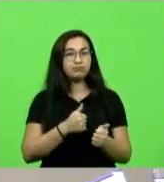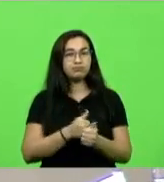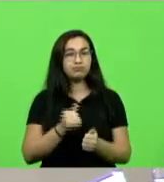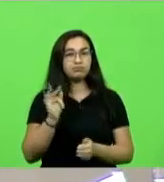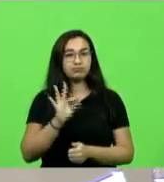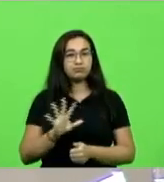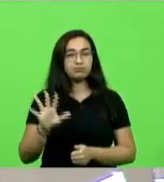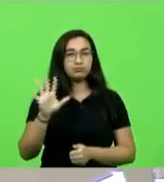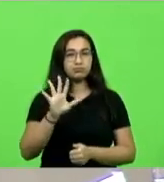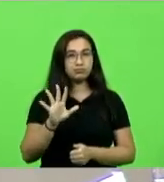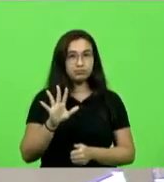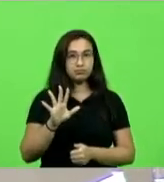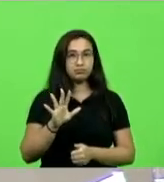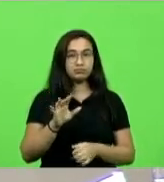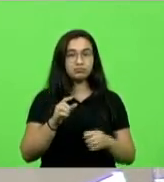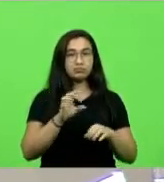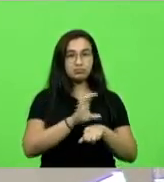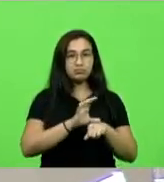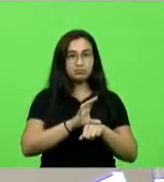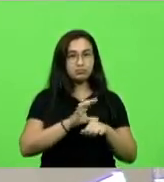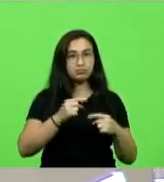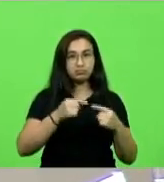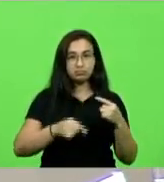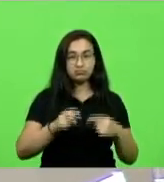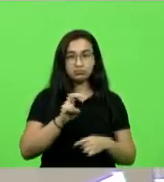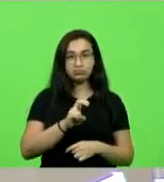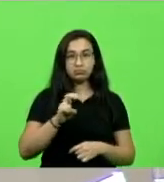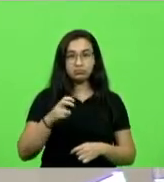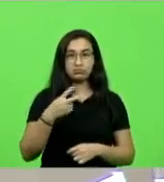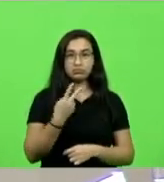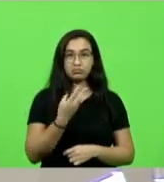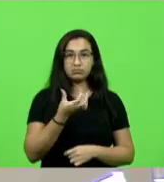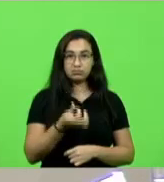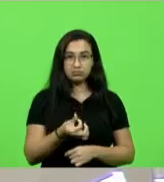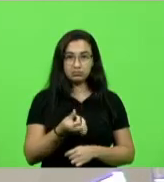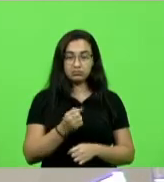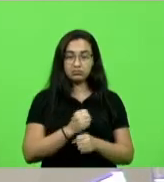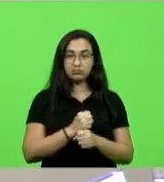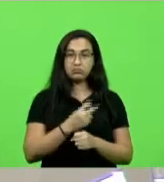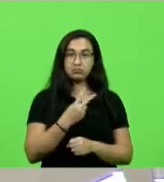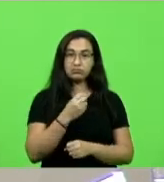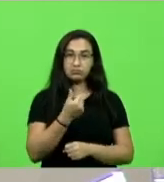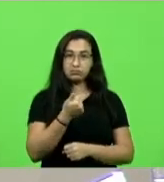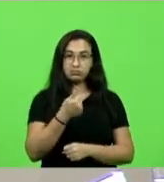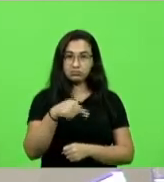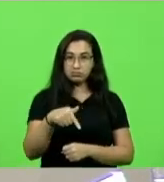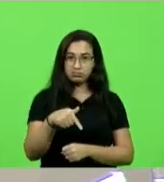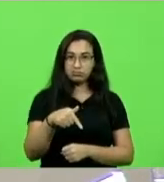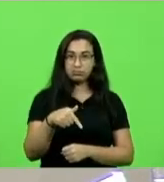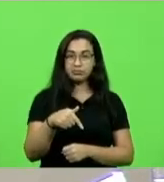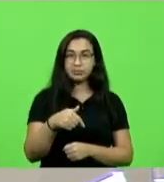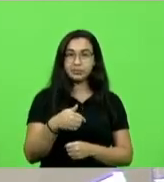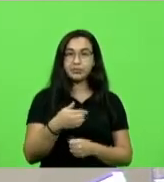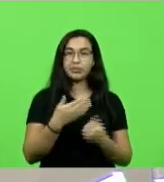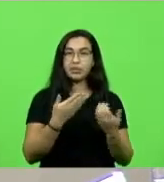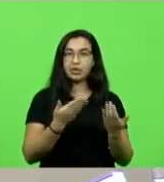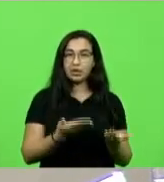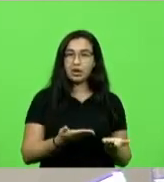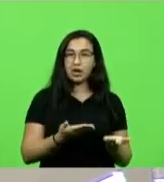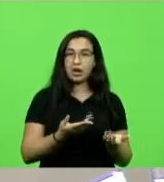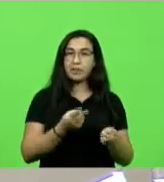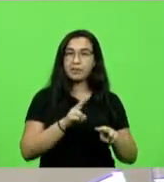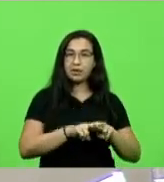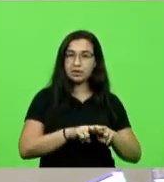ação direta de inconstitucionalidade 5526, de 2017, que determinou que os autos da prisão em flagrante